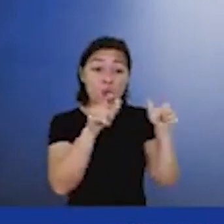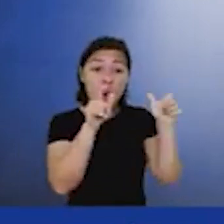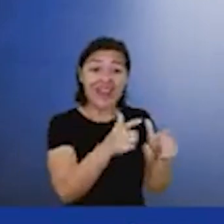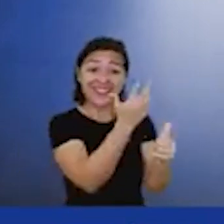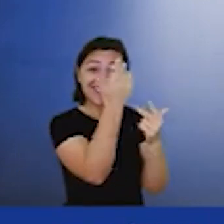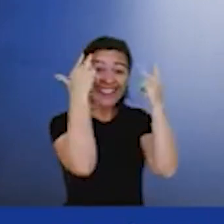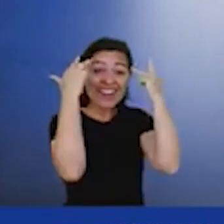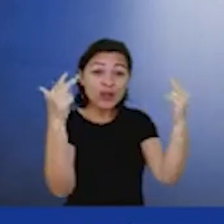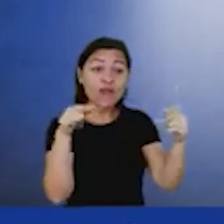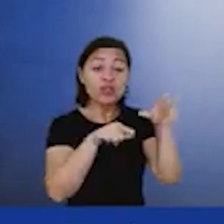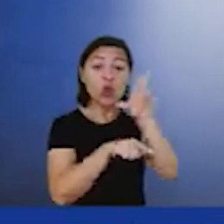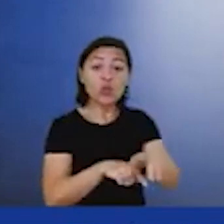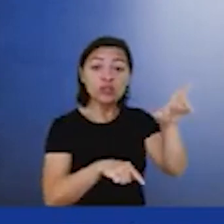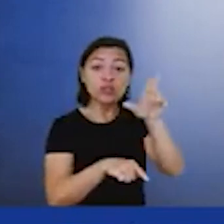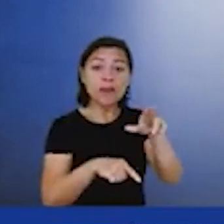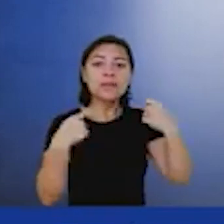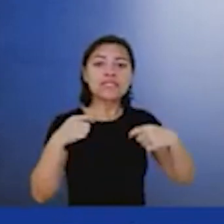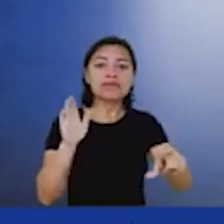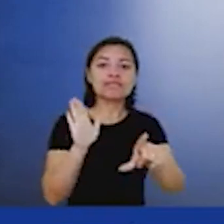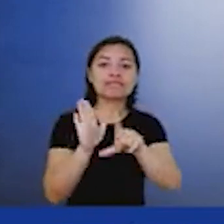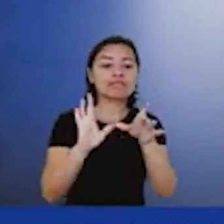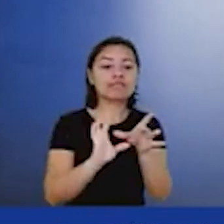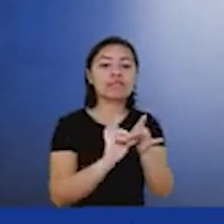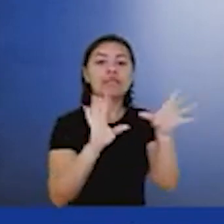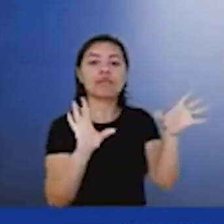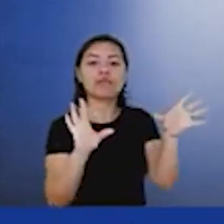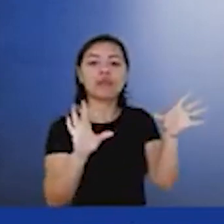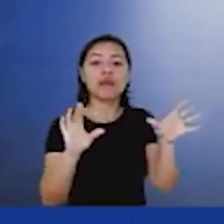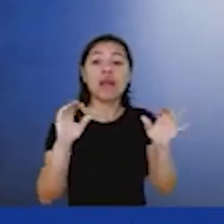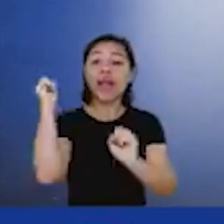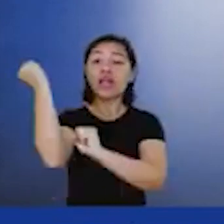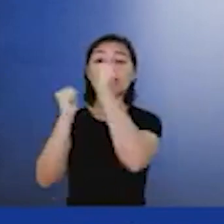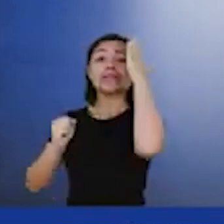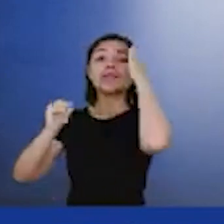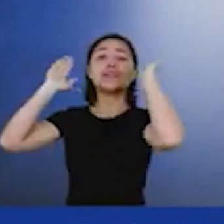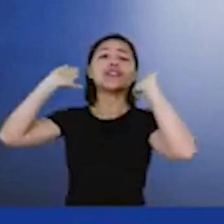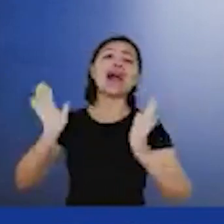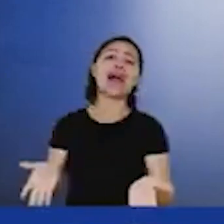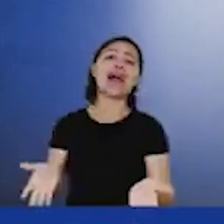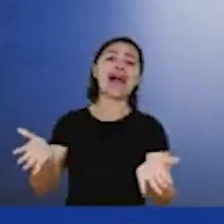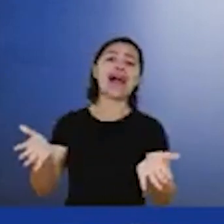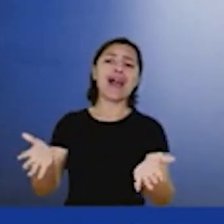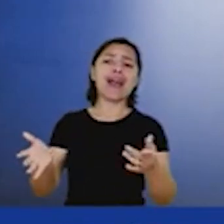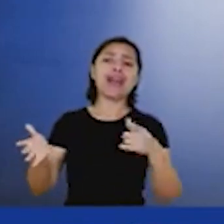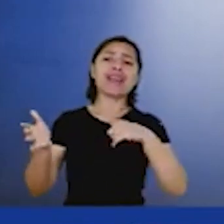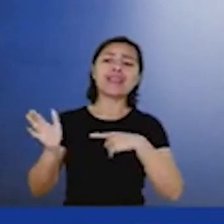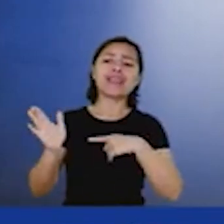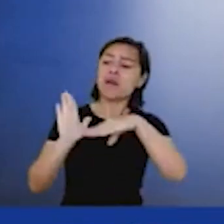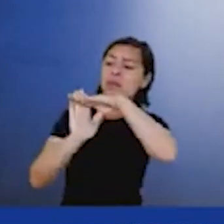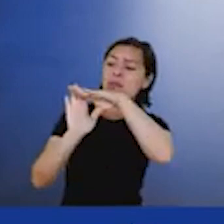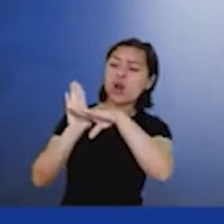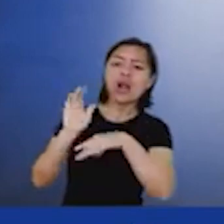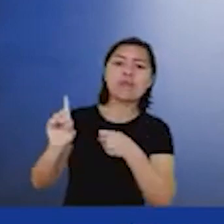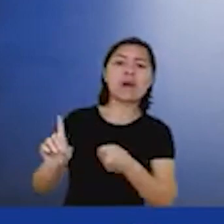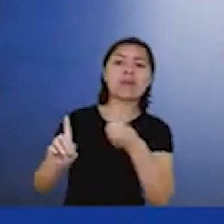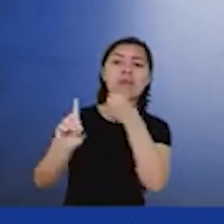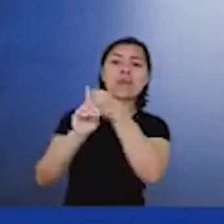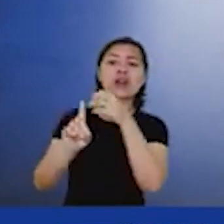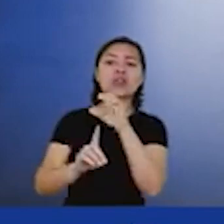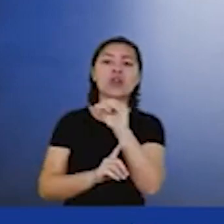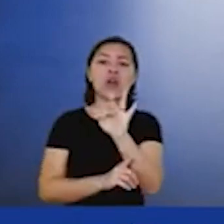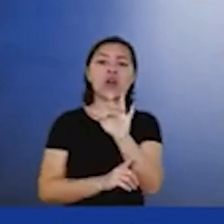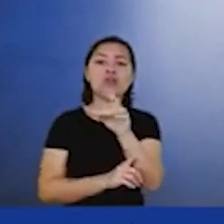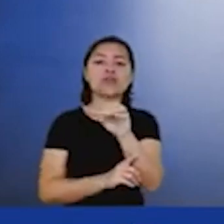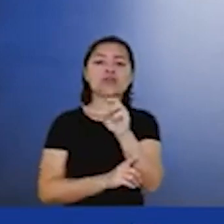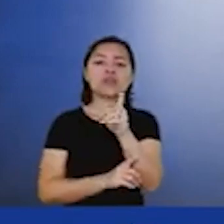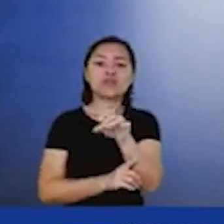petróleo e gás já sabe como fazer, eles já fazem levantamento offshore, já tem programas para impactos offshore, já